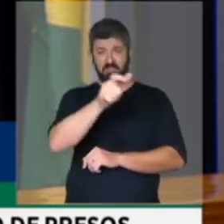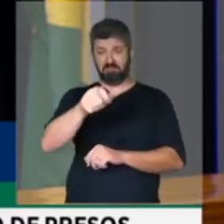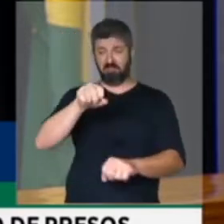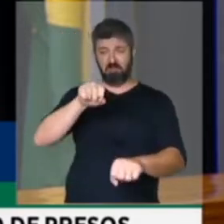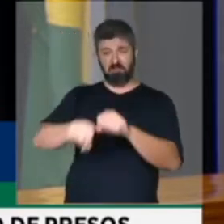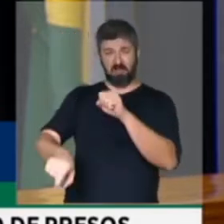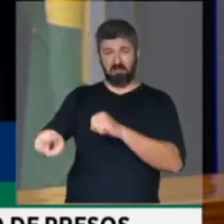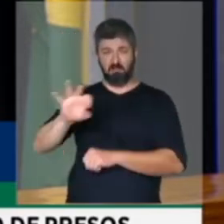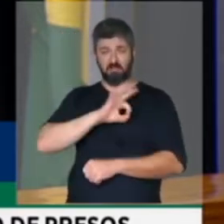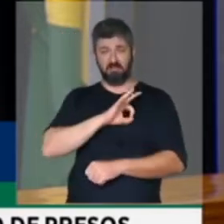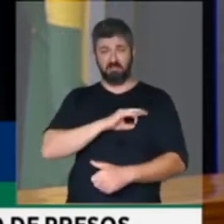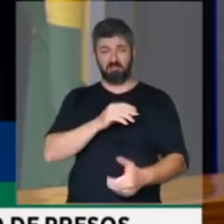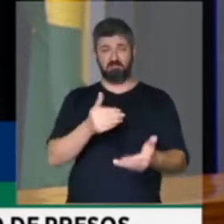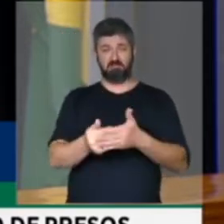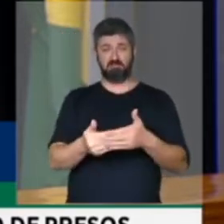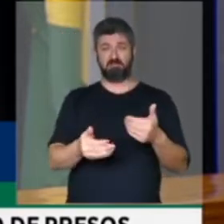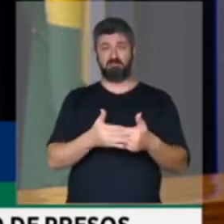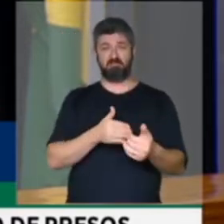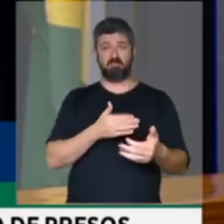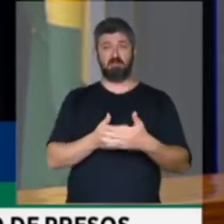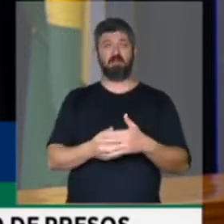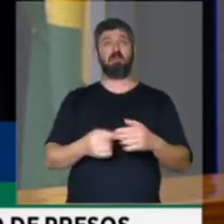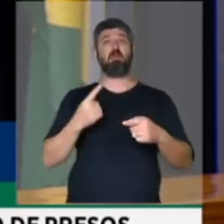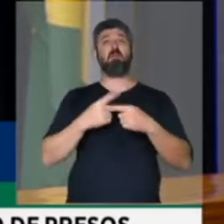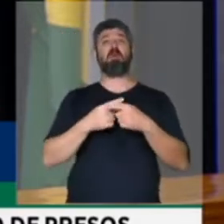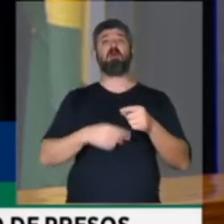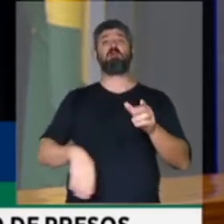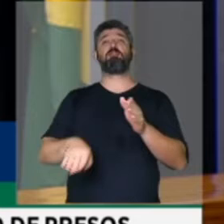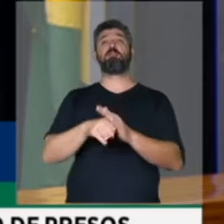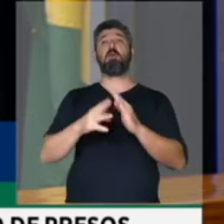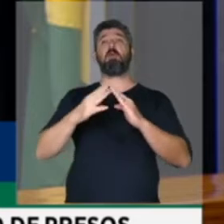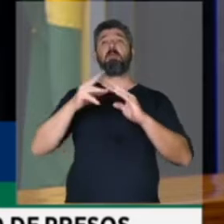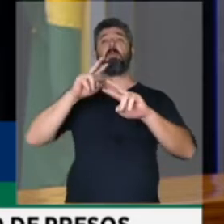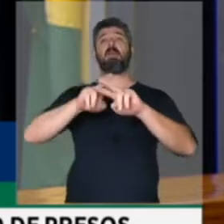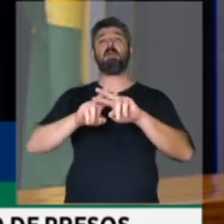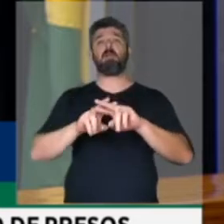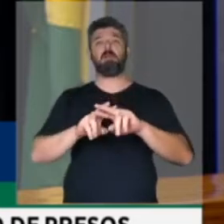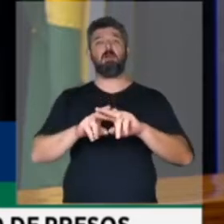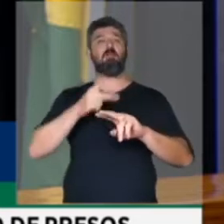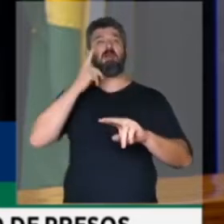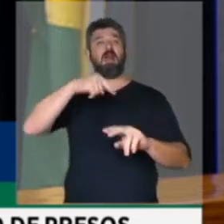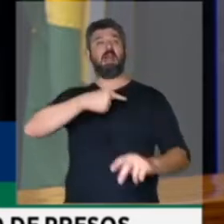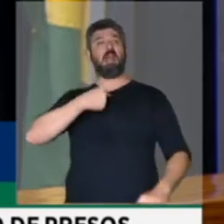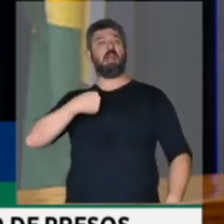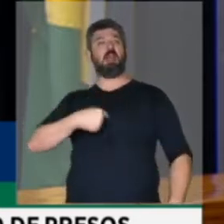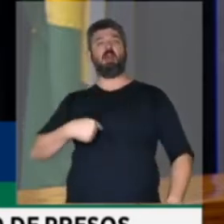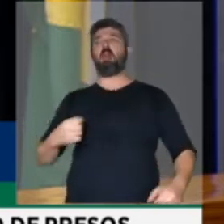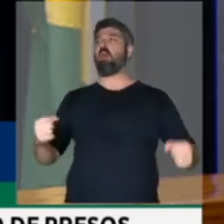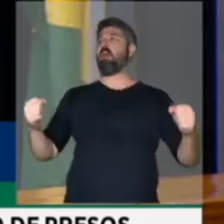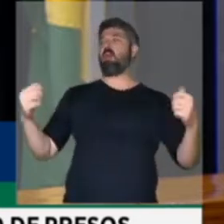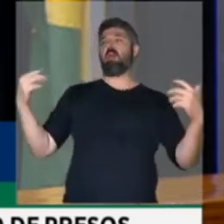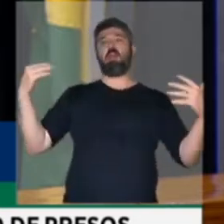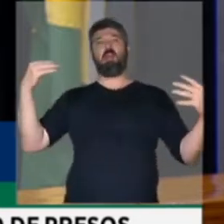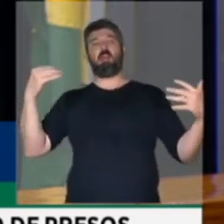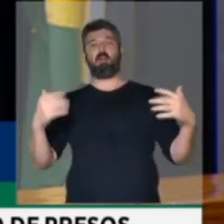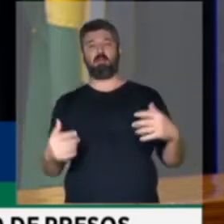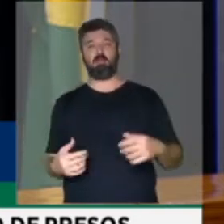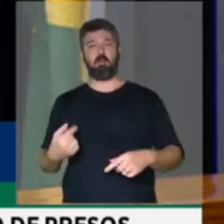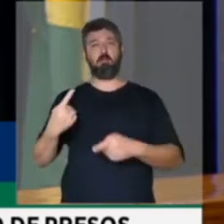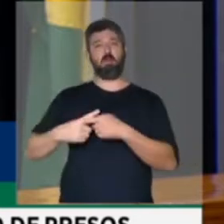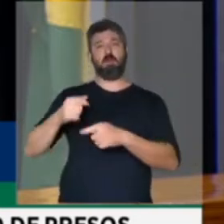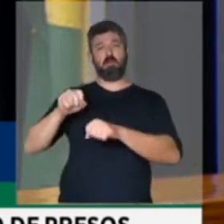eles chegam na cadeia, nos presídios comuns, como verdadeiros heróis. Esses